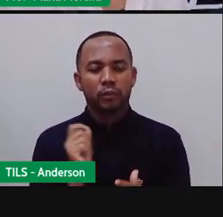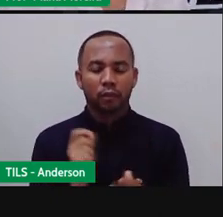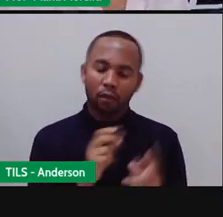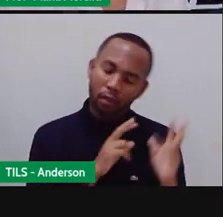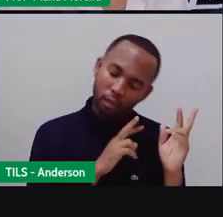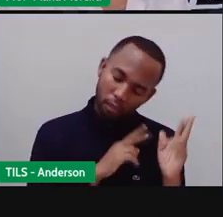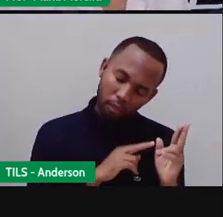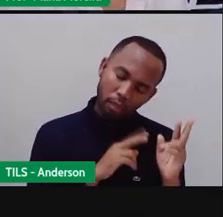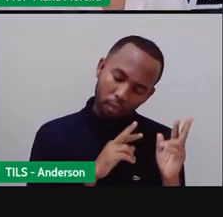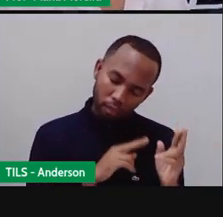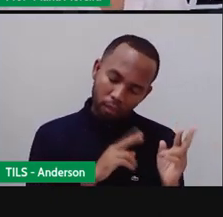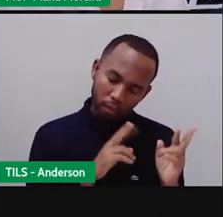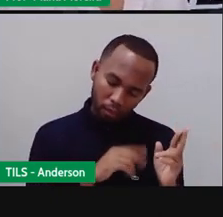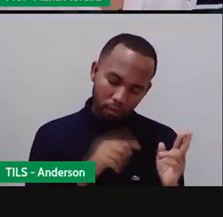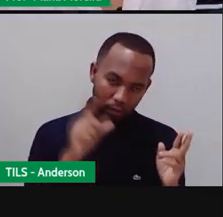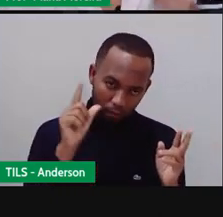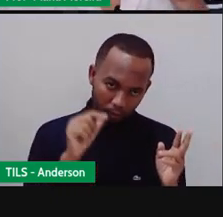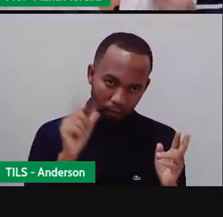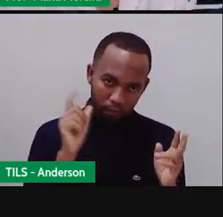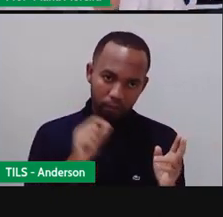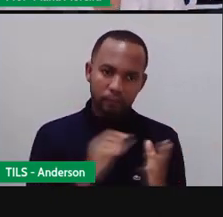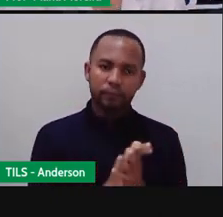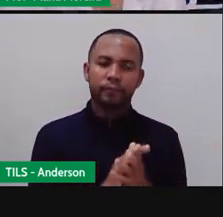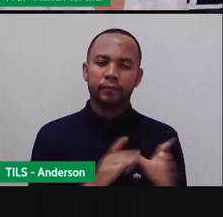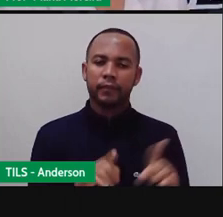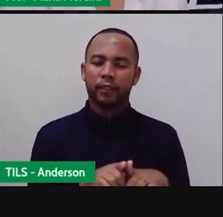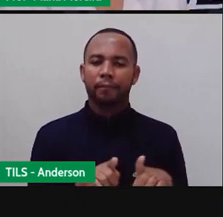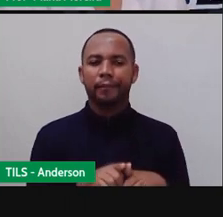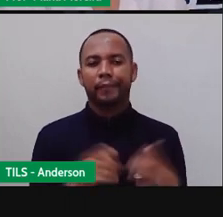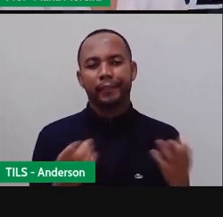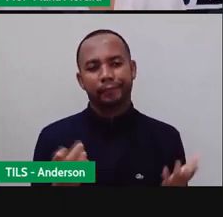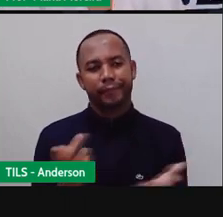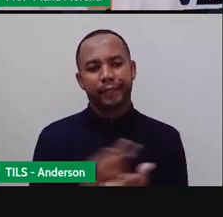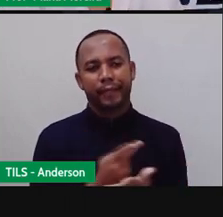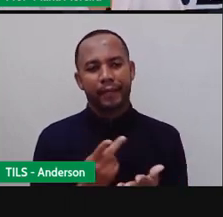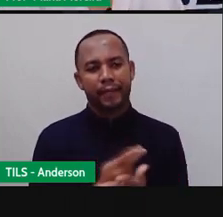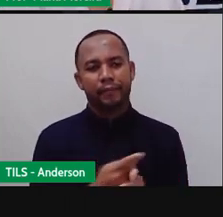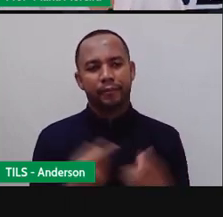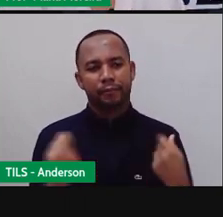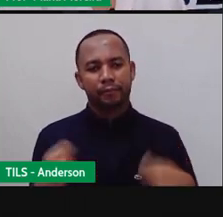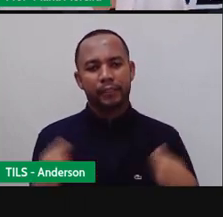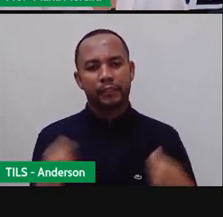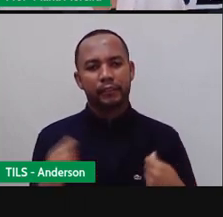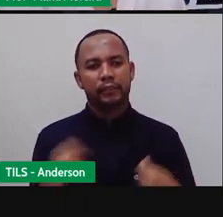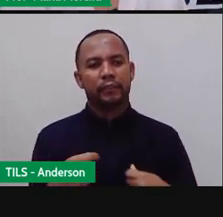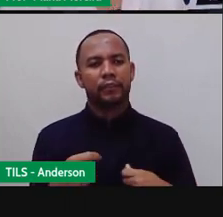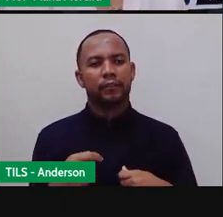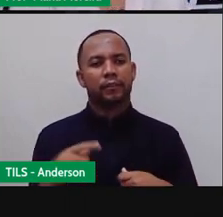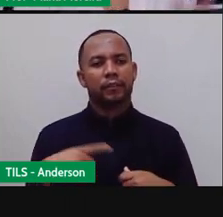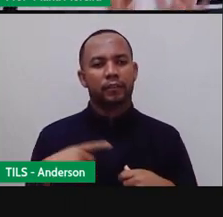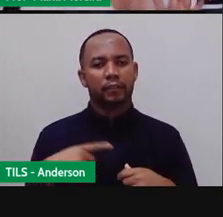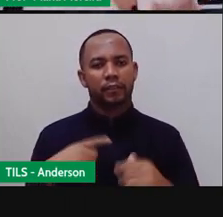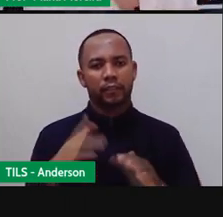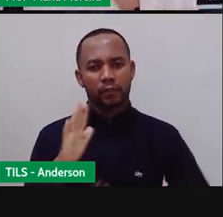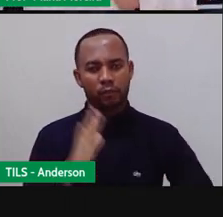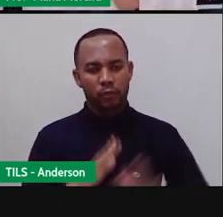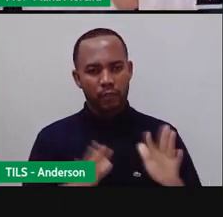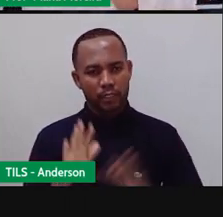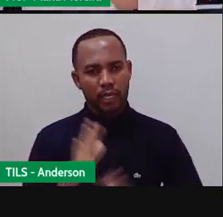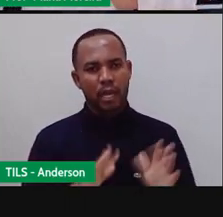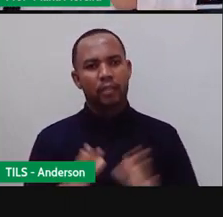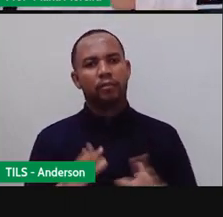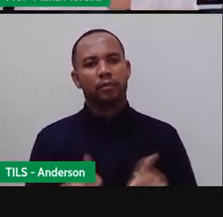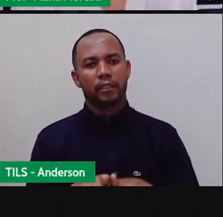está dormindo. Então, isso está o quê? É errado. A gente precisa dosar as coisas. Olha, se você tem o